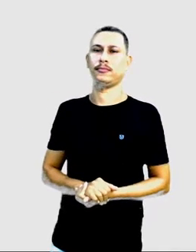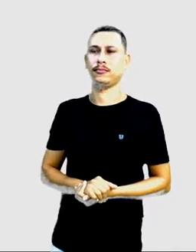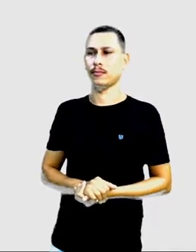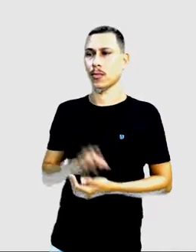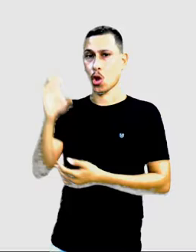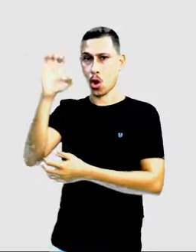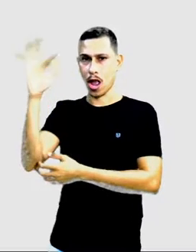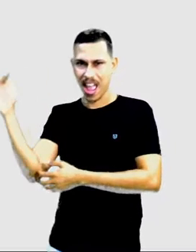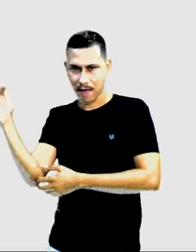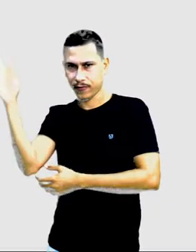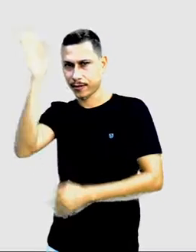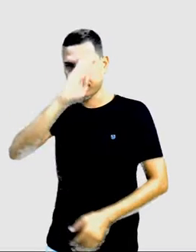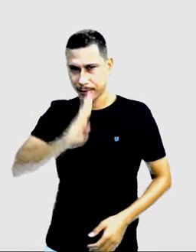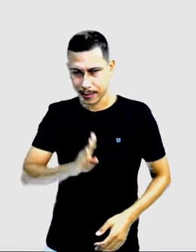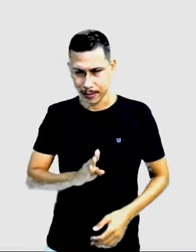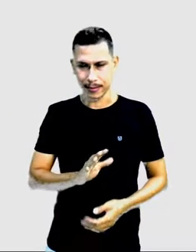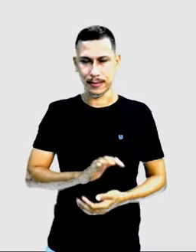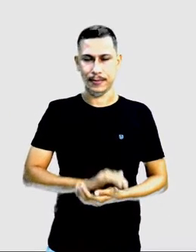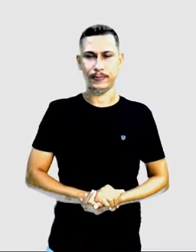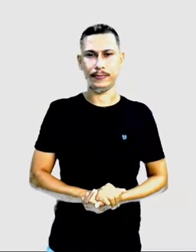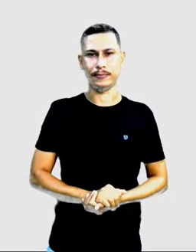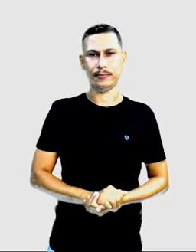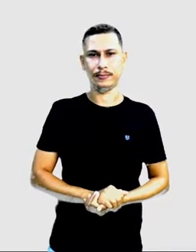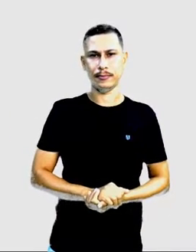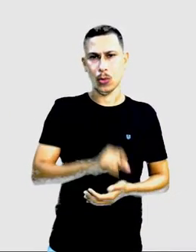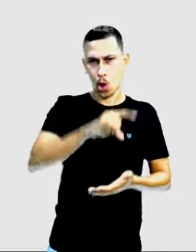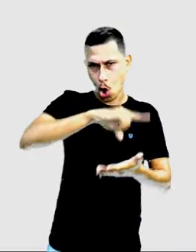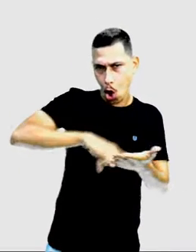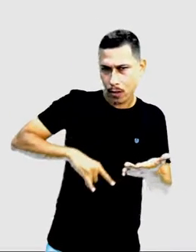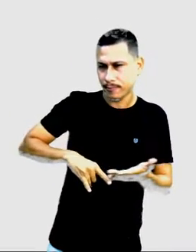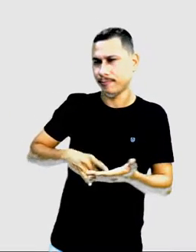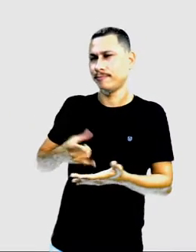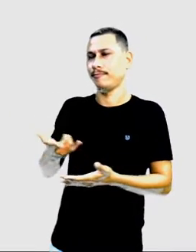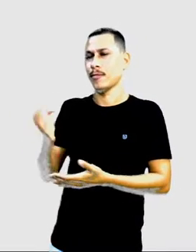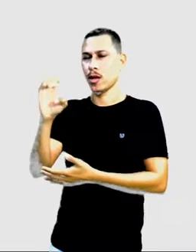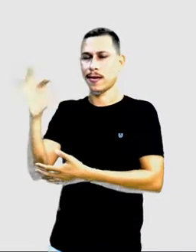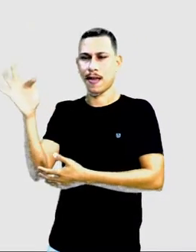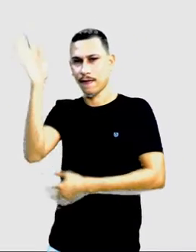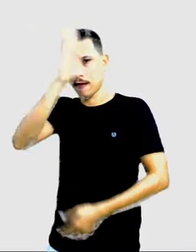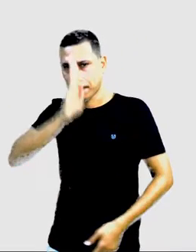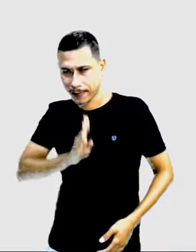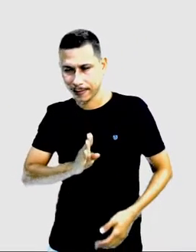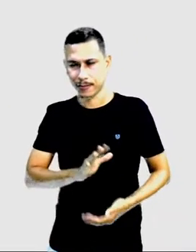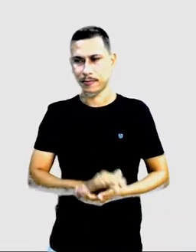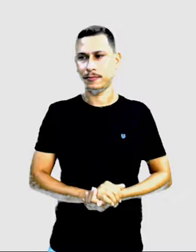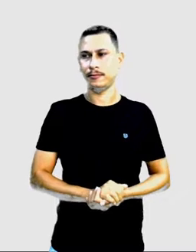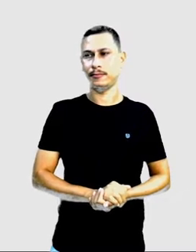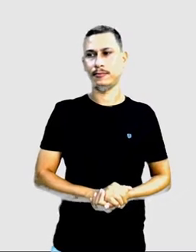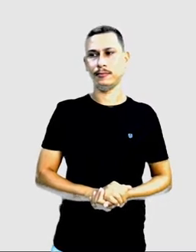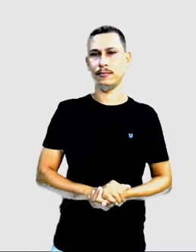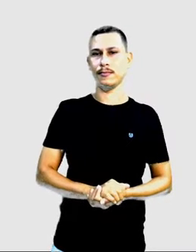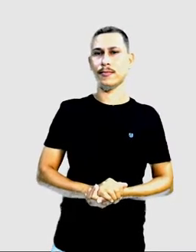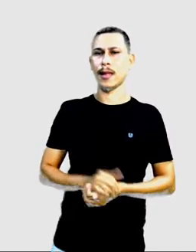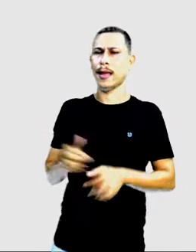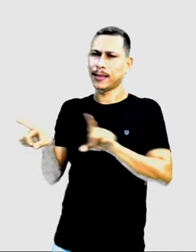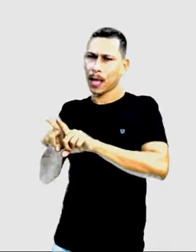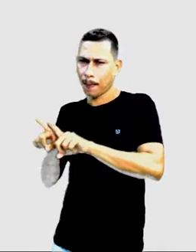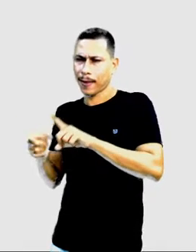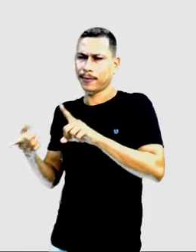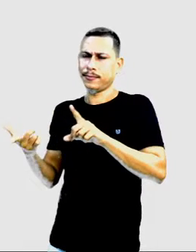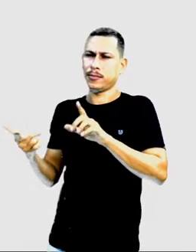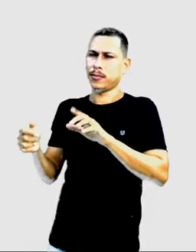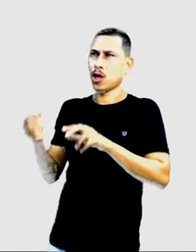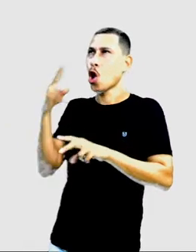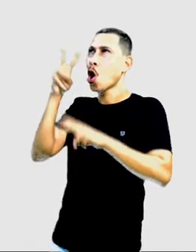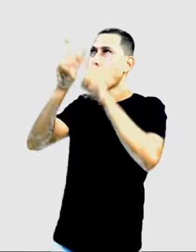Constituição, nossa Constituição brasileira, Constituição da República Federativa do Brasil. Nós temos também aqui a